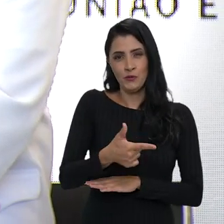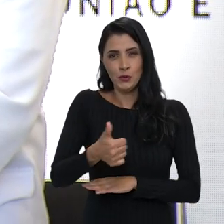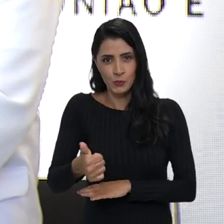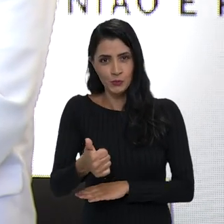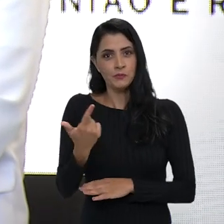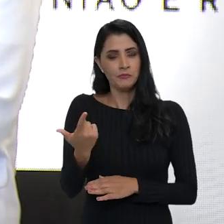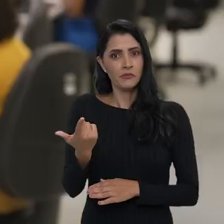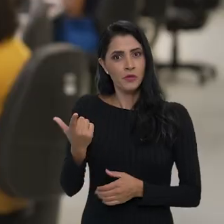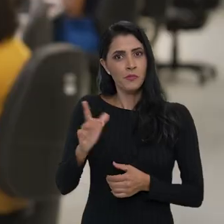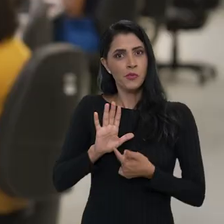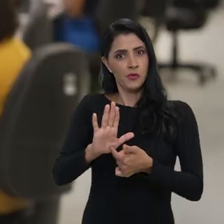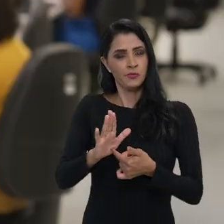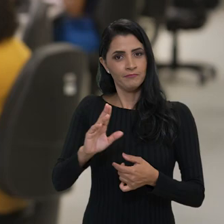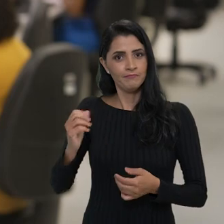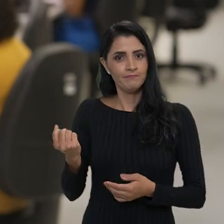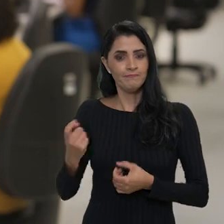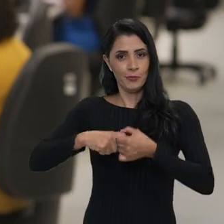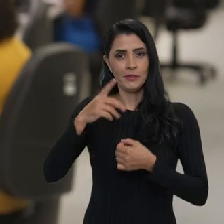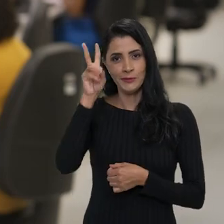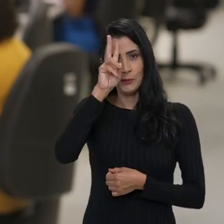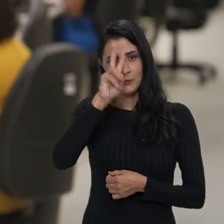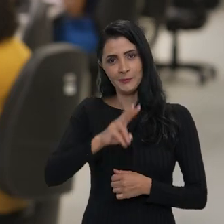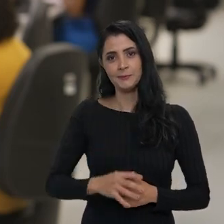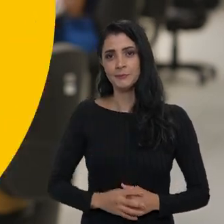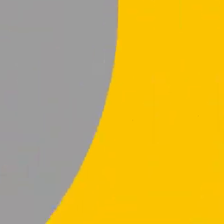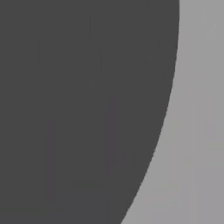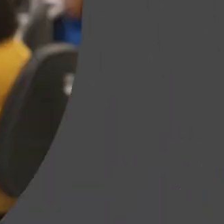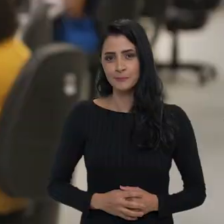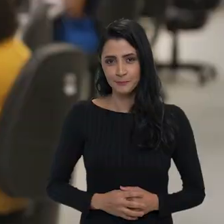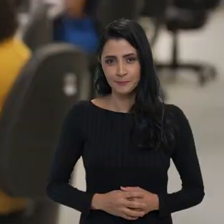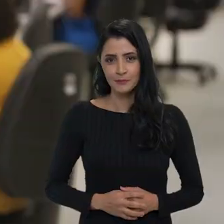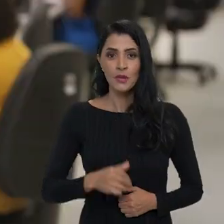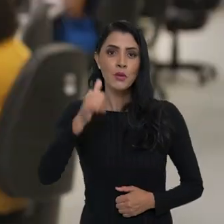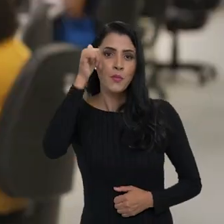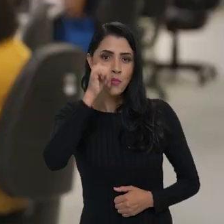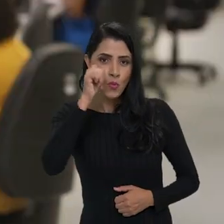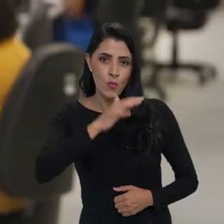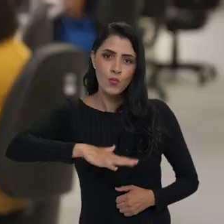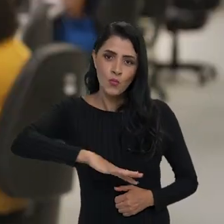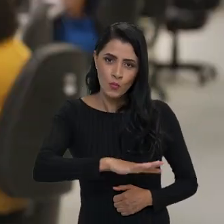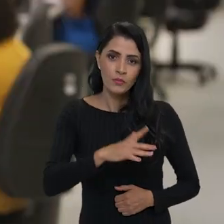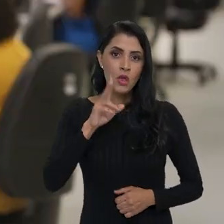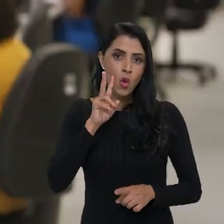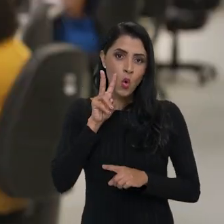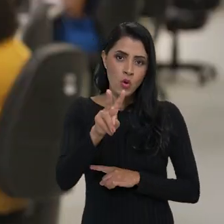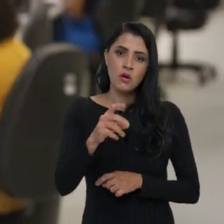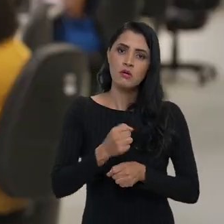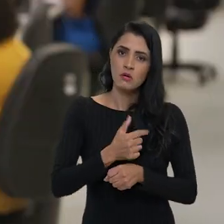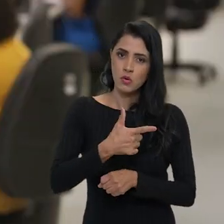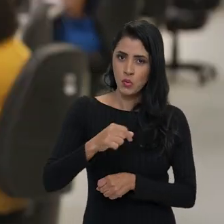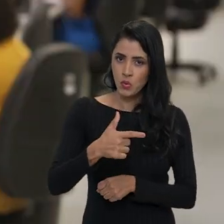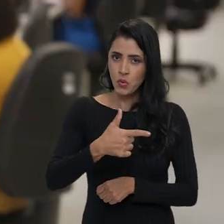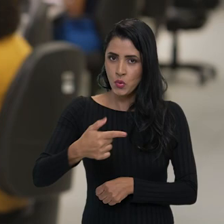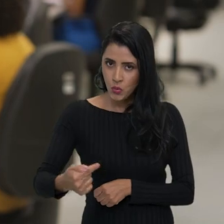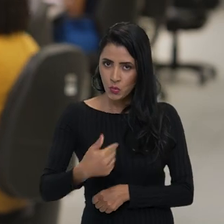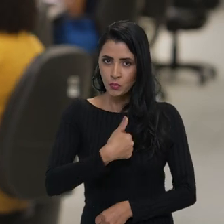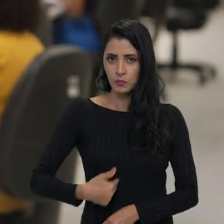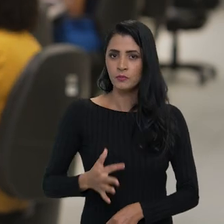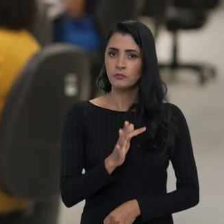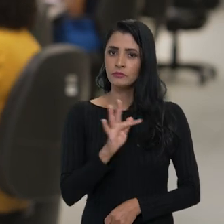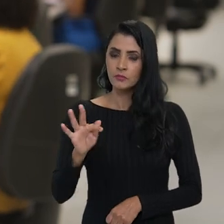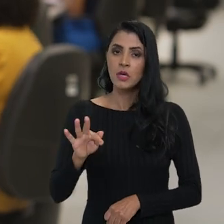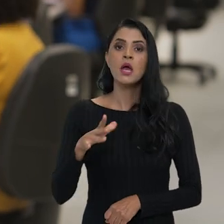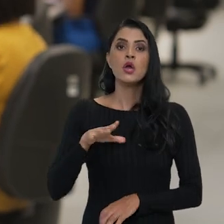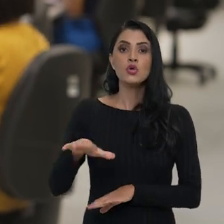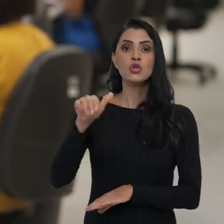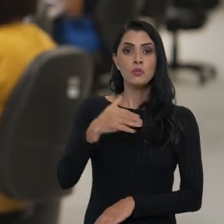2021. Um gesto de reparação histórica. Mulheres em campo. De olho em 2027, o